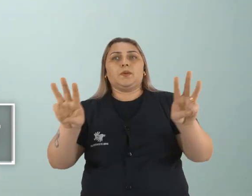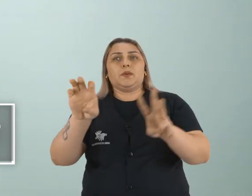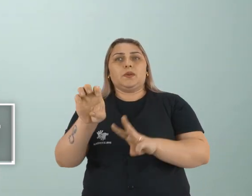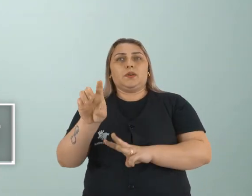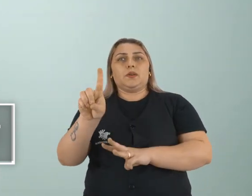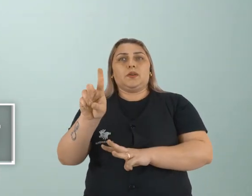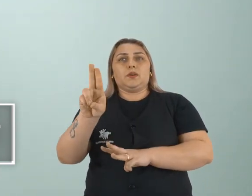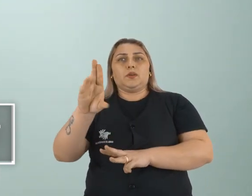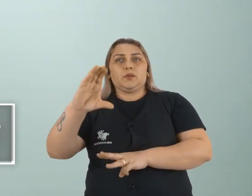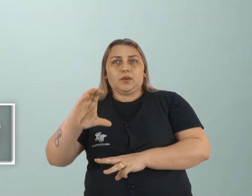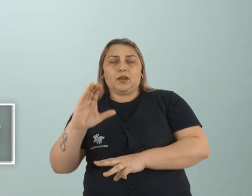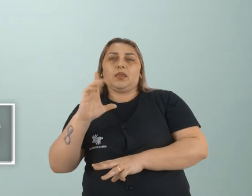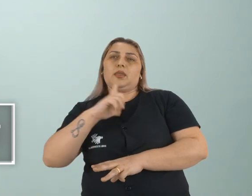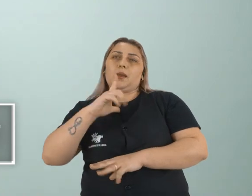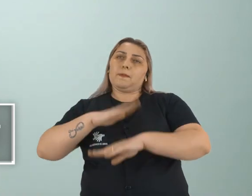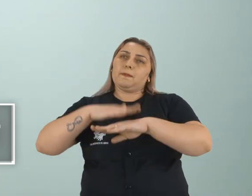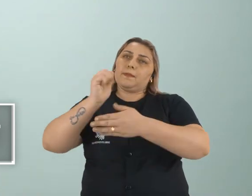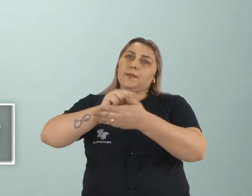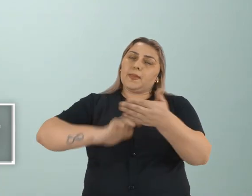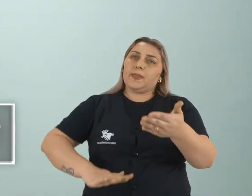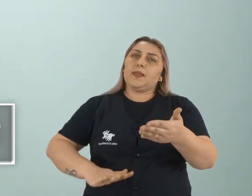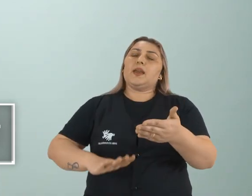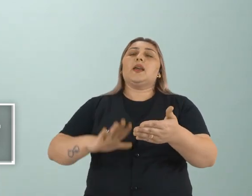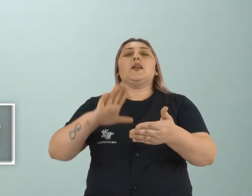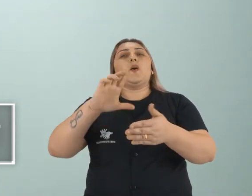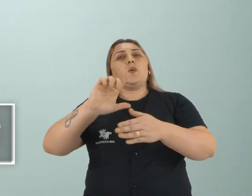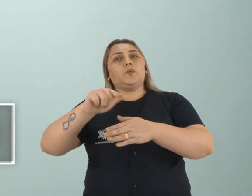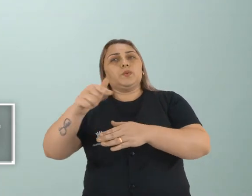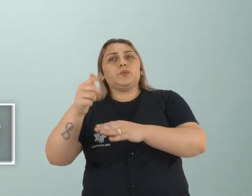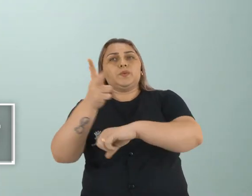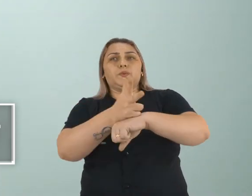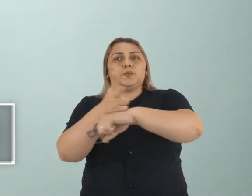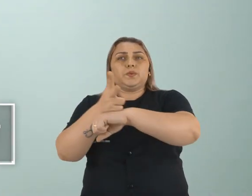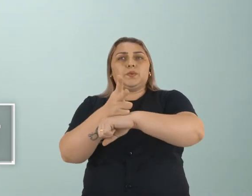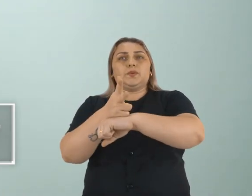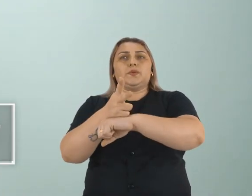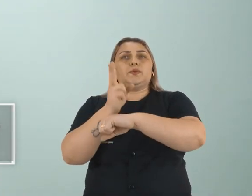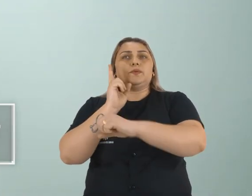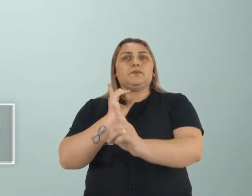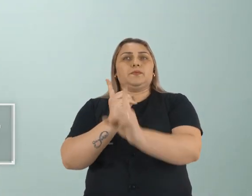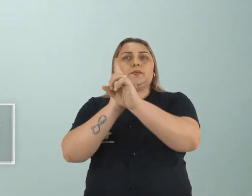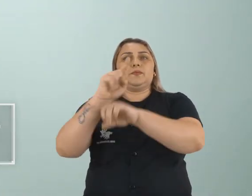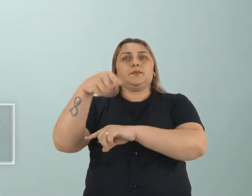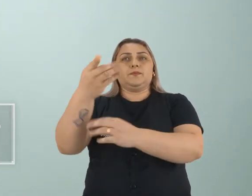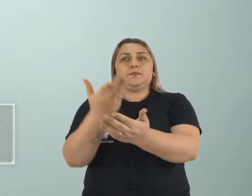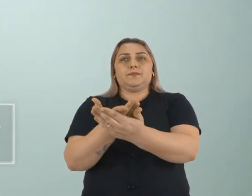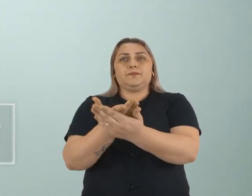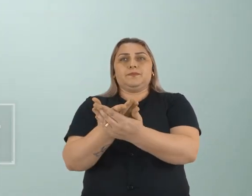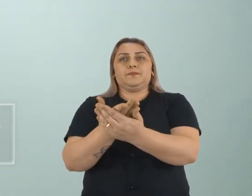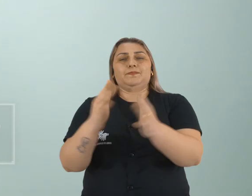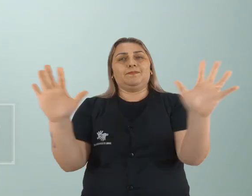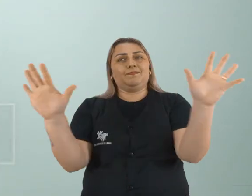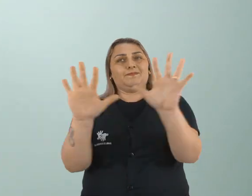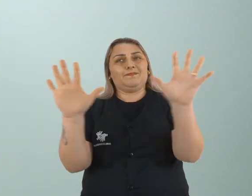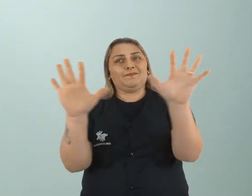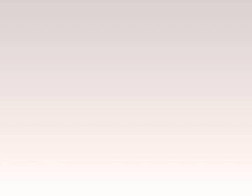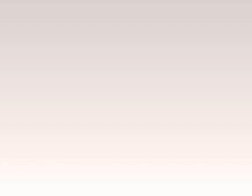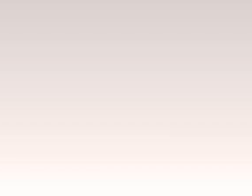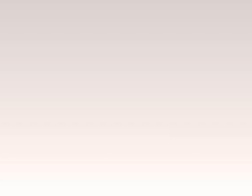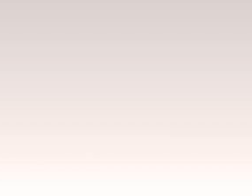acessa o portal Eduque, que lá vai ter mais atividades, que lá vai ter outros vídeos, e a gente se encontra na próxima aula. Tchau, tchau!